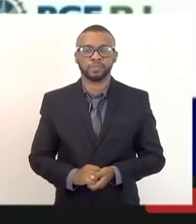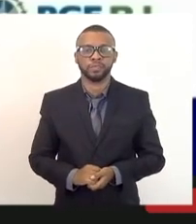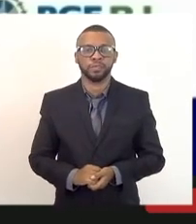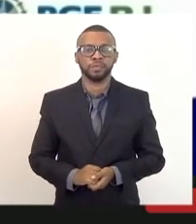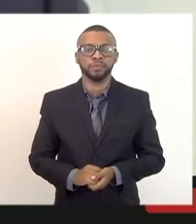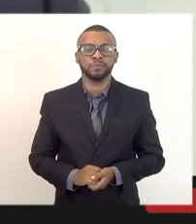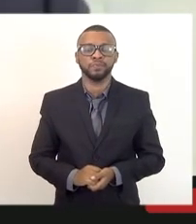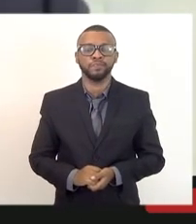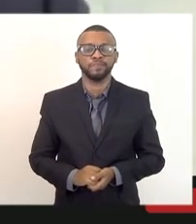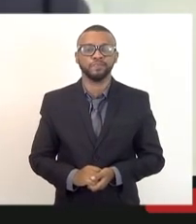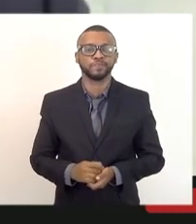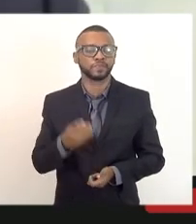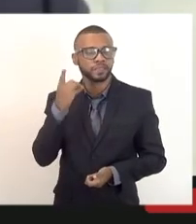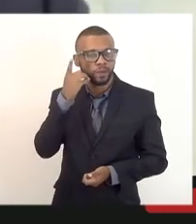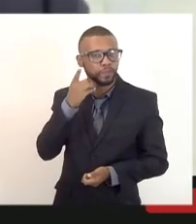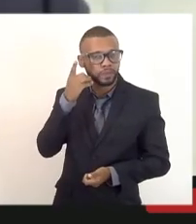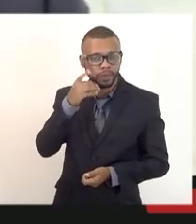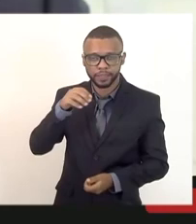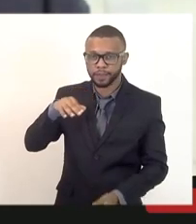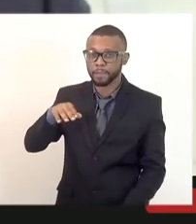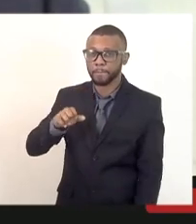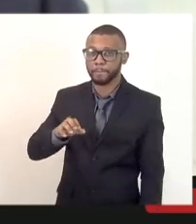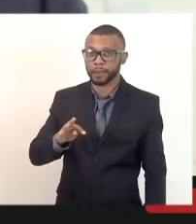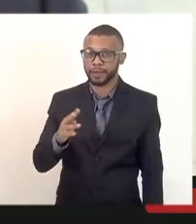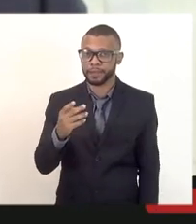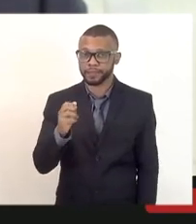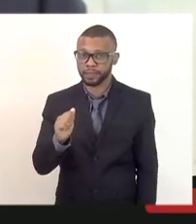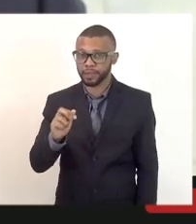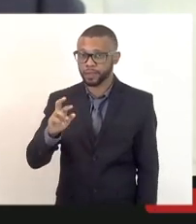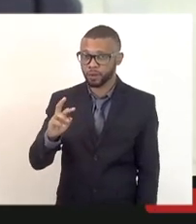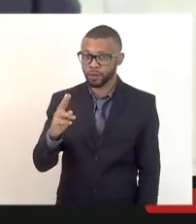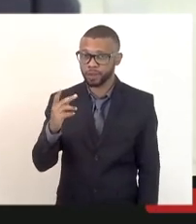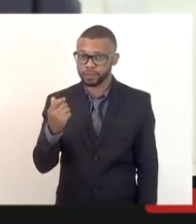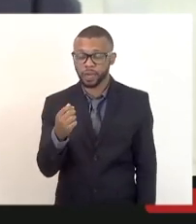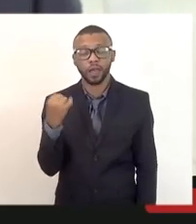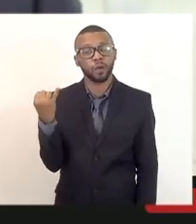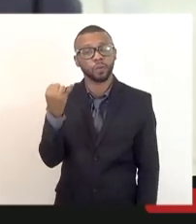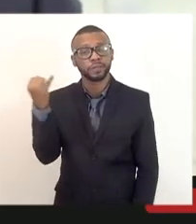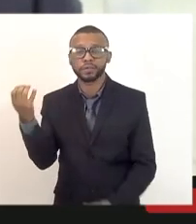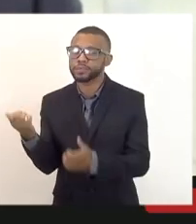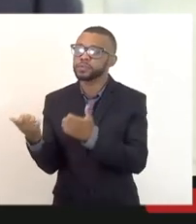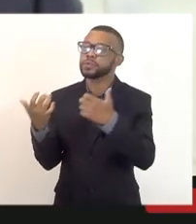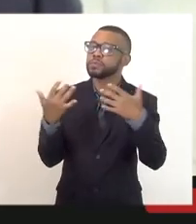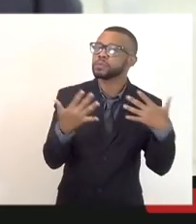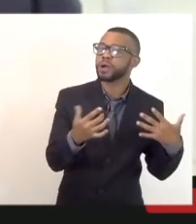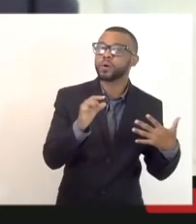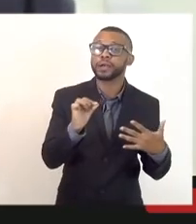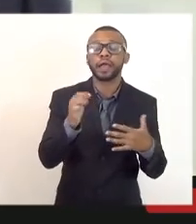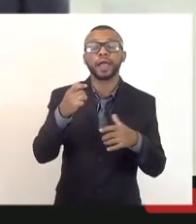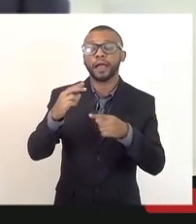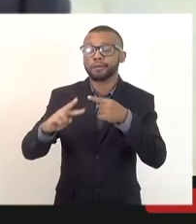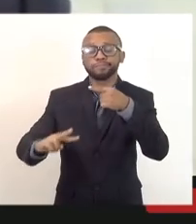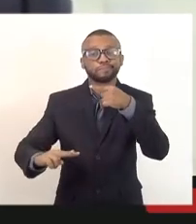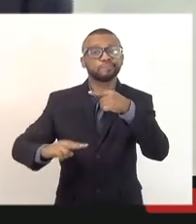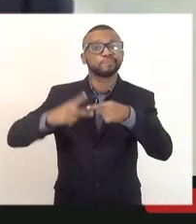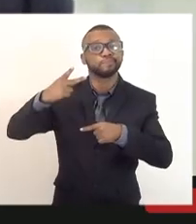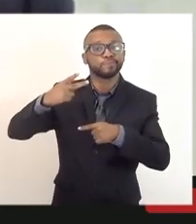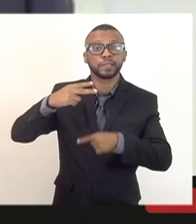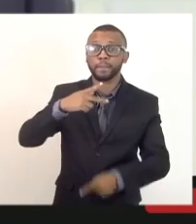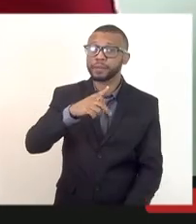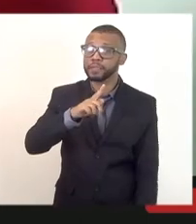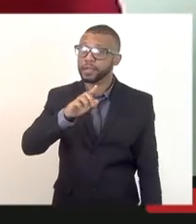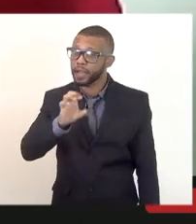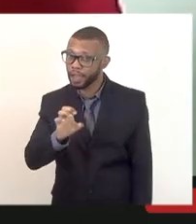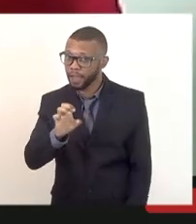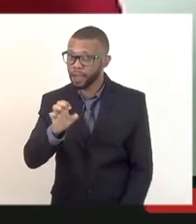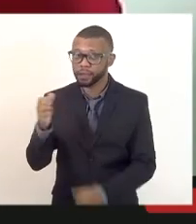Deputada Marta Rocha, é importante fazer também aqui a menção que de fato a mudança de paradigma da PGE. A gente